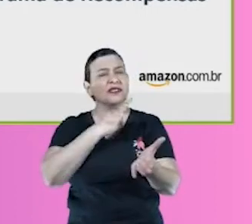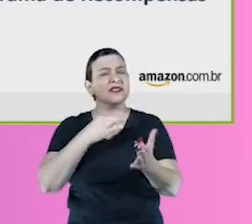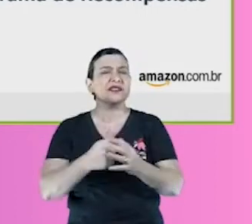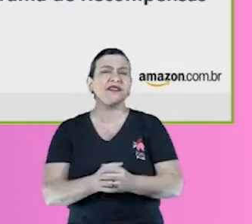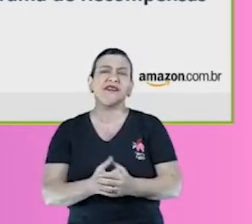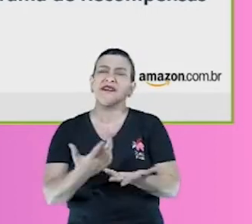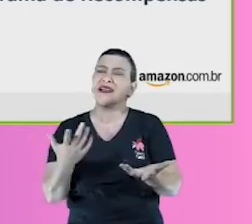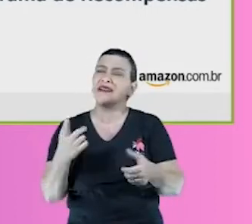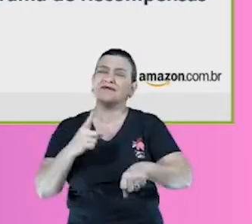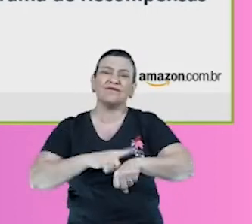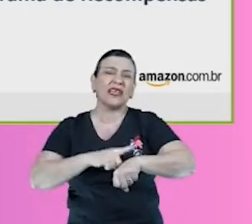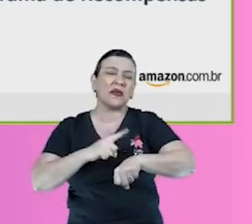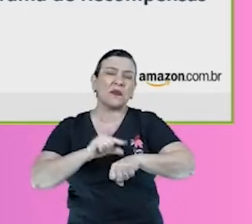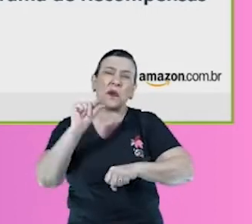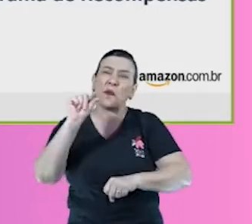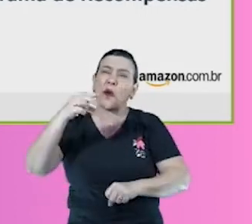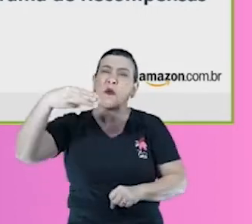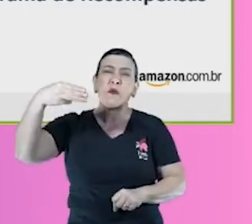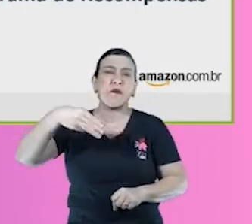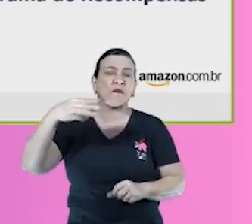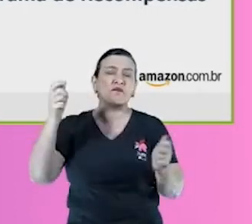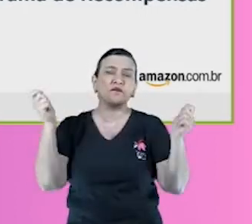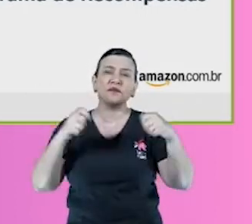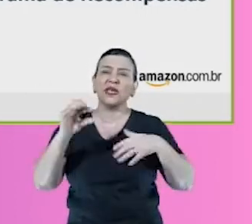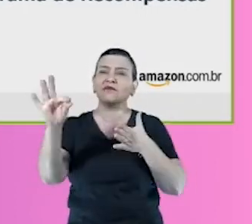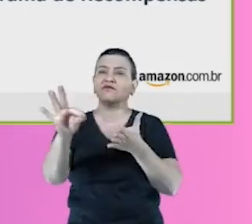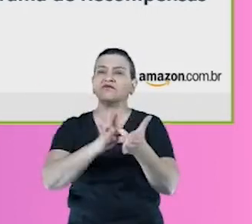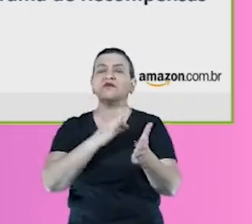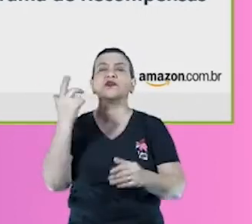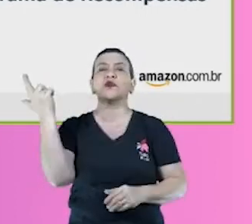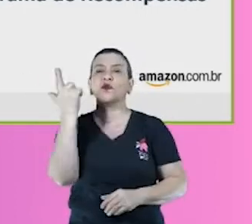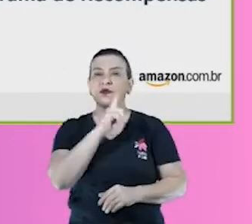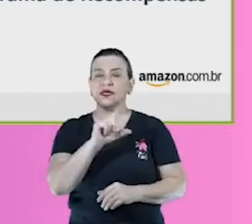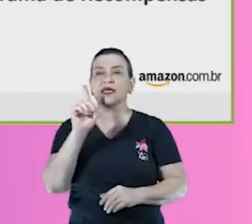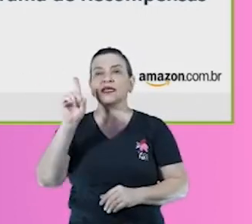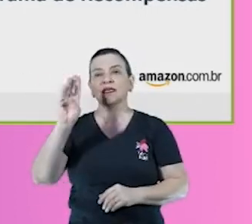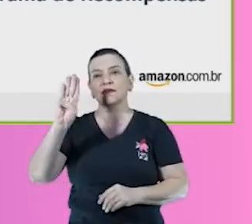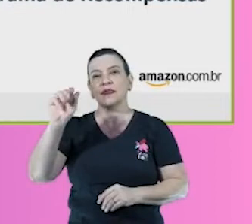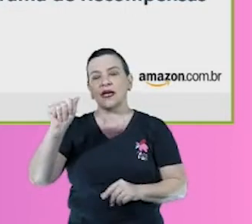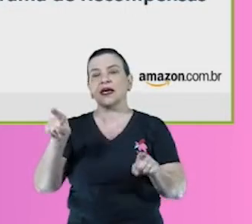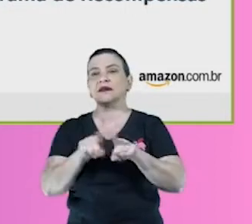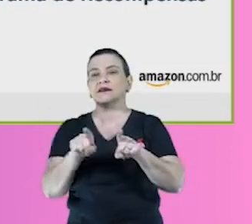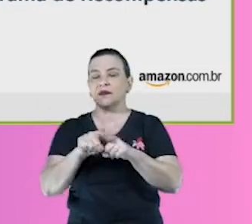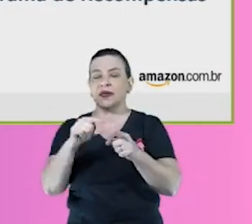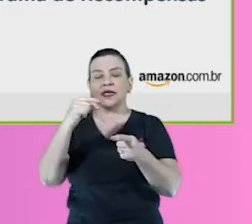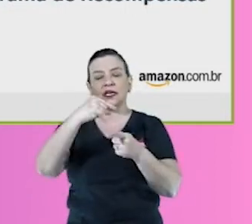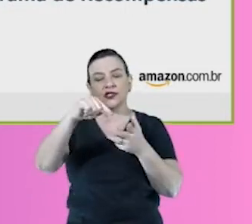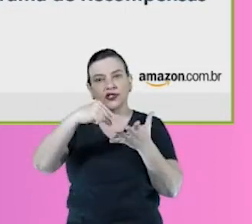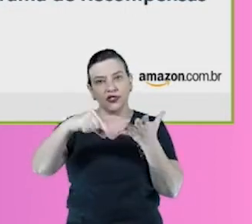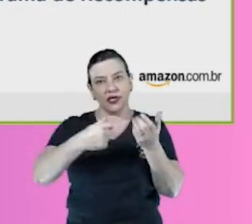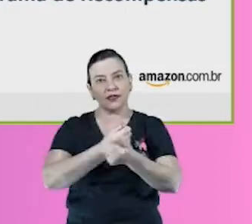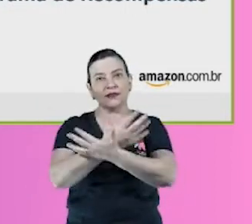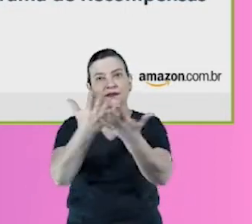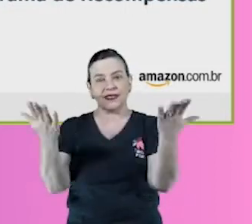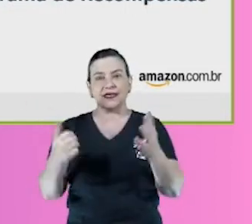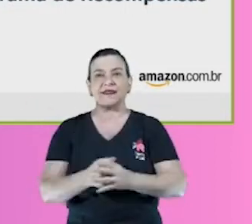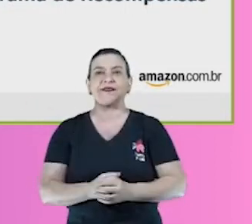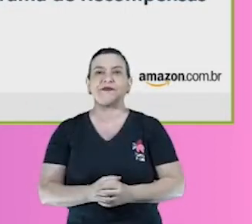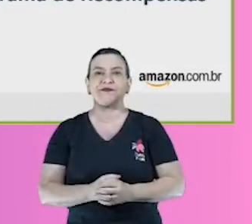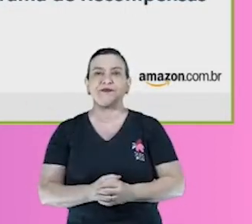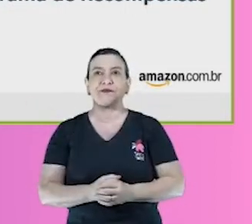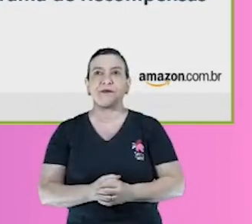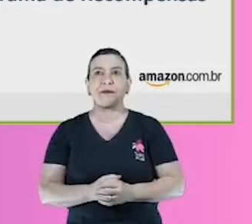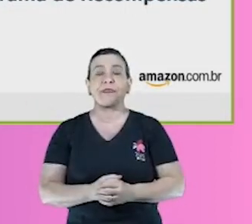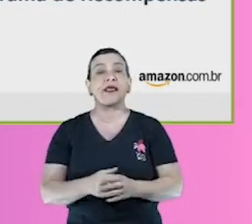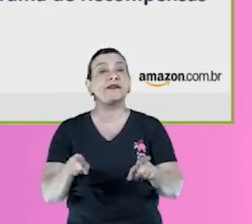minutos você consegue já passar a fazer parte do DBA e receber essas etiquetas, né, deixando essa parte logística. E já que a tá falando de